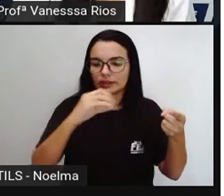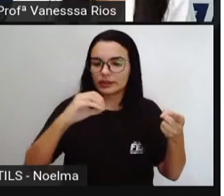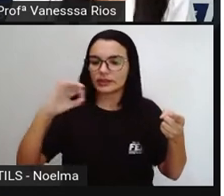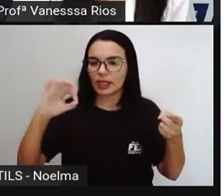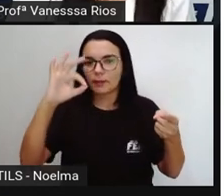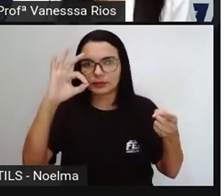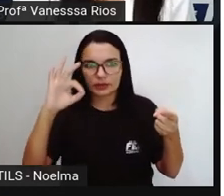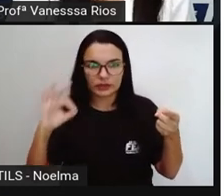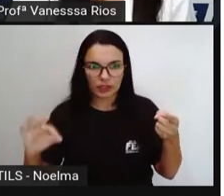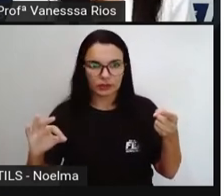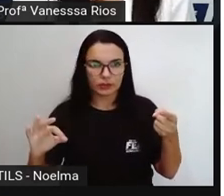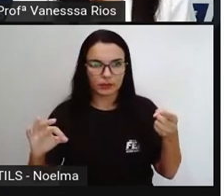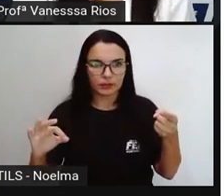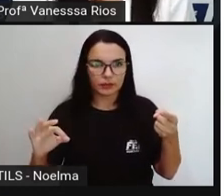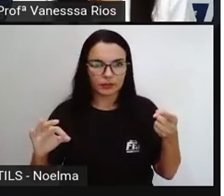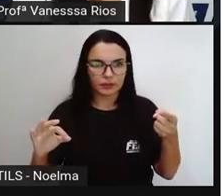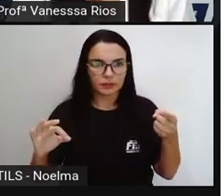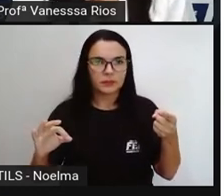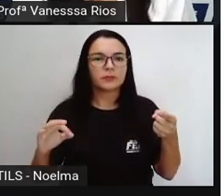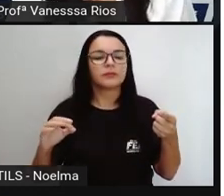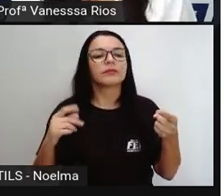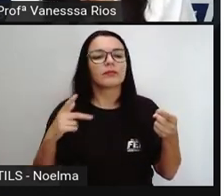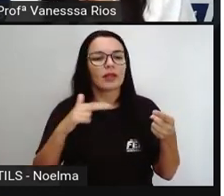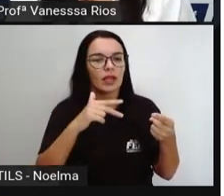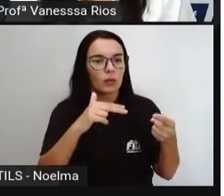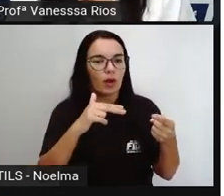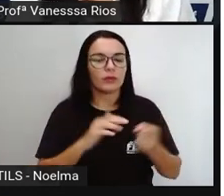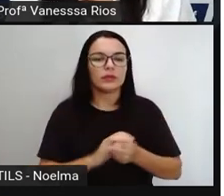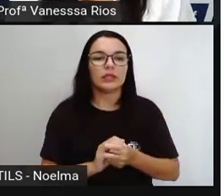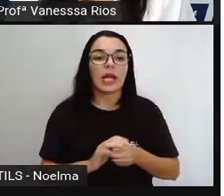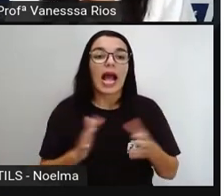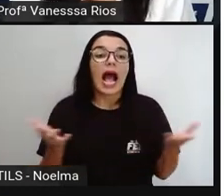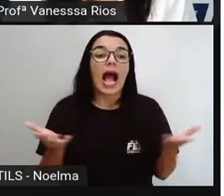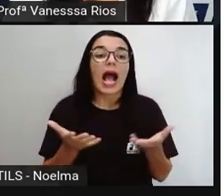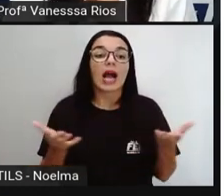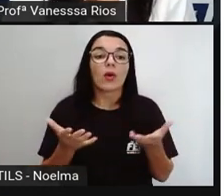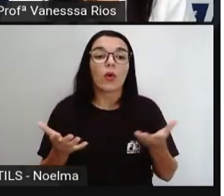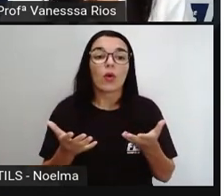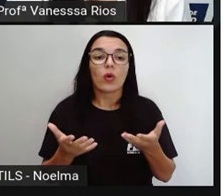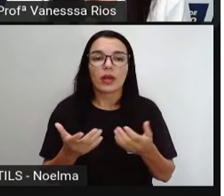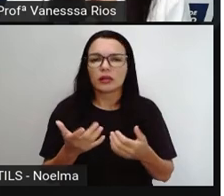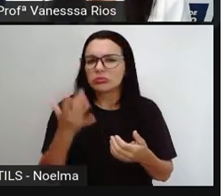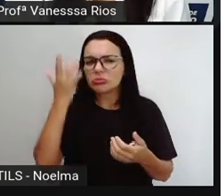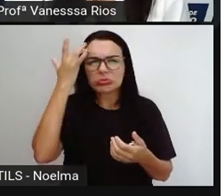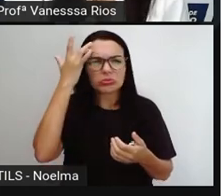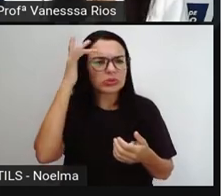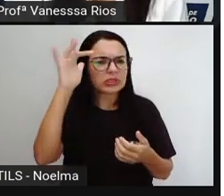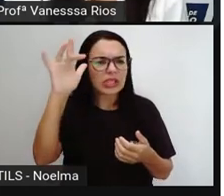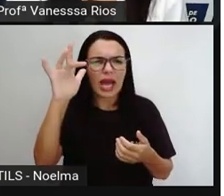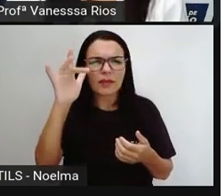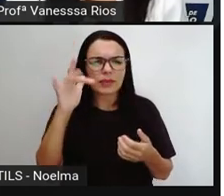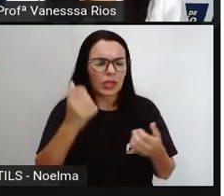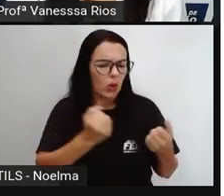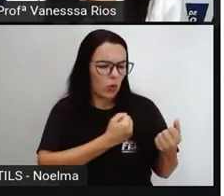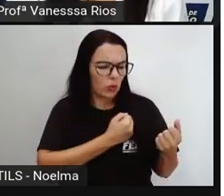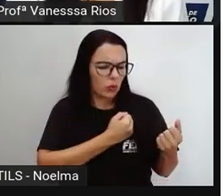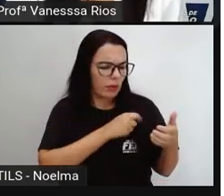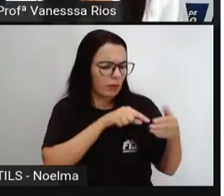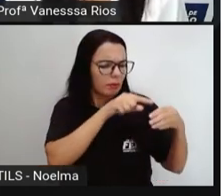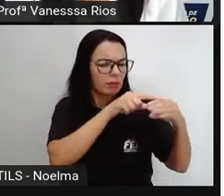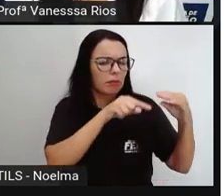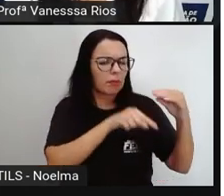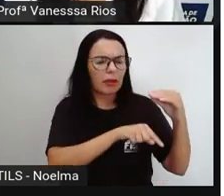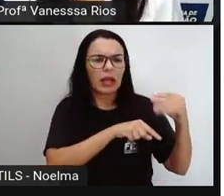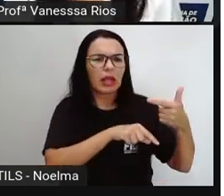colocou aqui 2 mil igual 100% E aí a gente não sabe o valor que representa